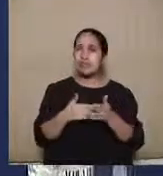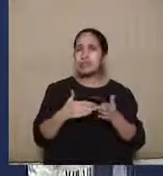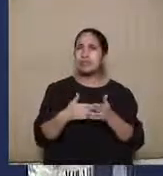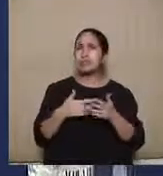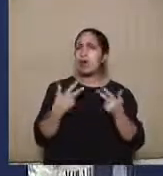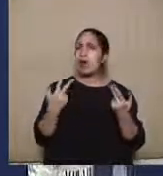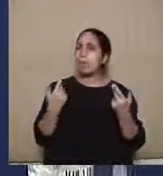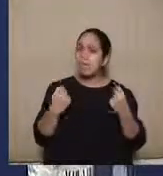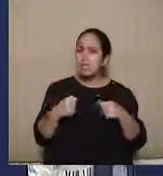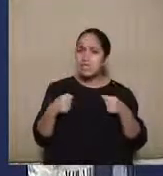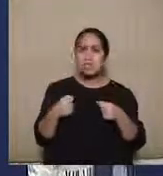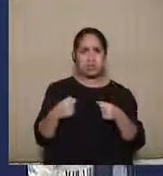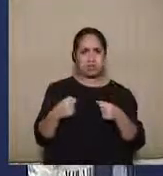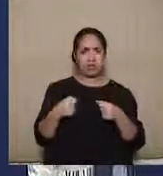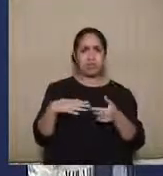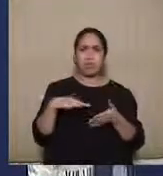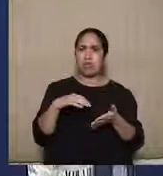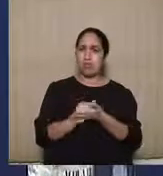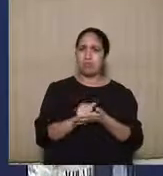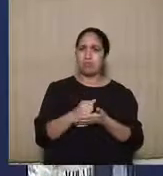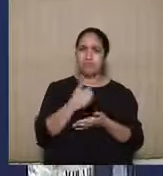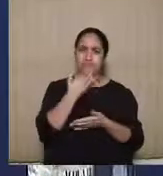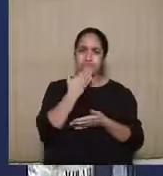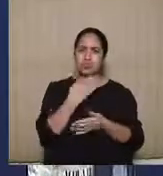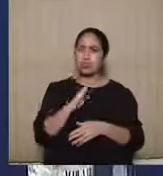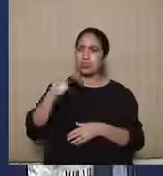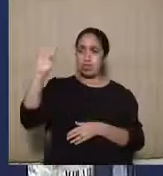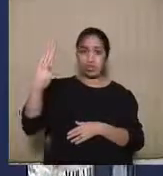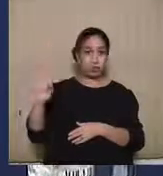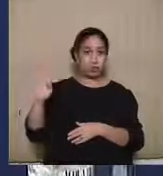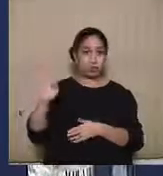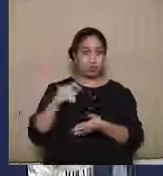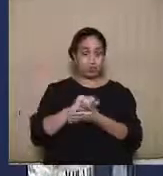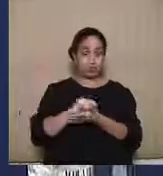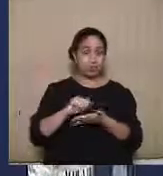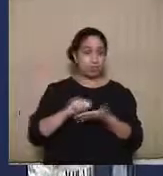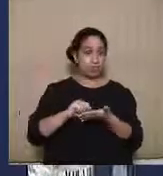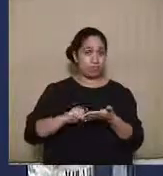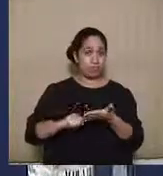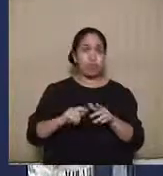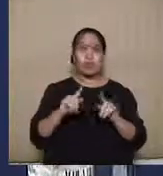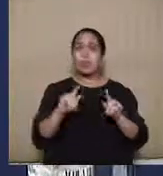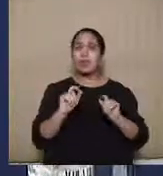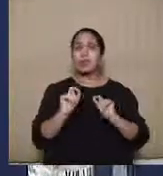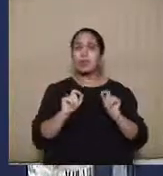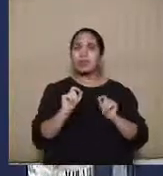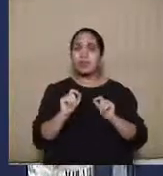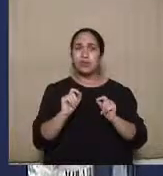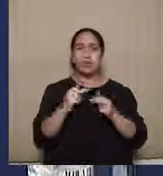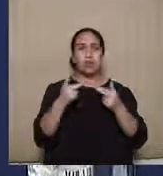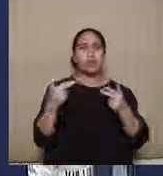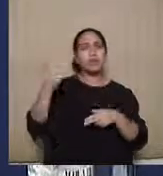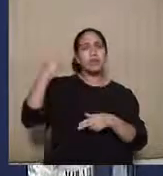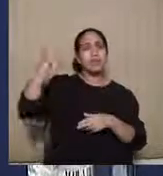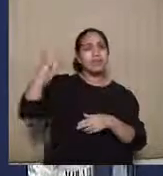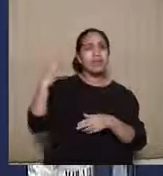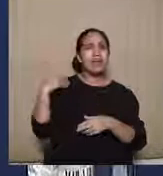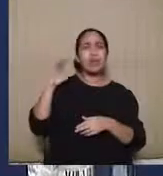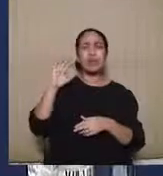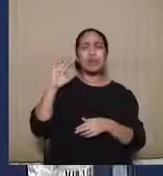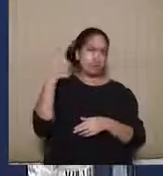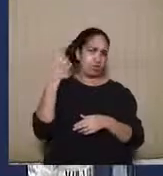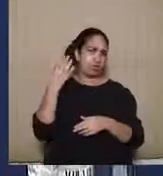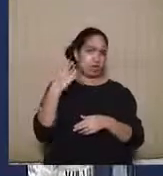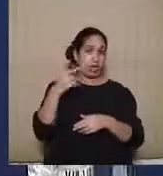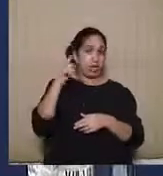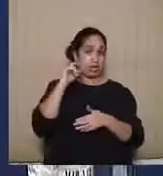necessidade de existir o pedido de candidatura formulado, elas vão poder se ocupar de fatos acontecidos anteriormente ao momento